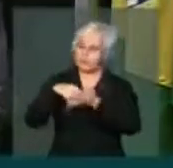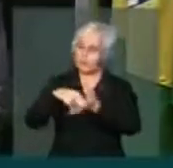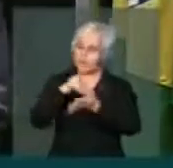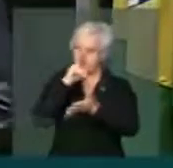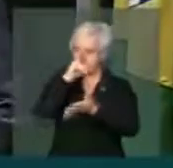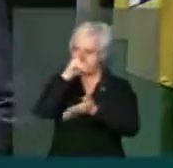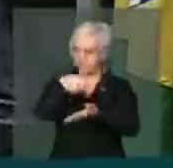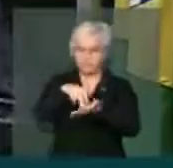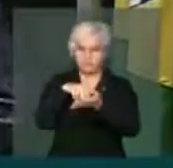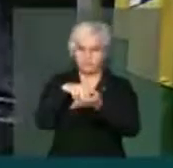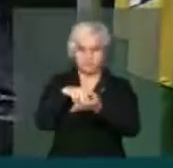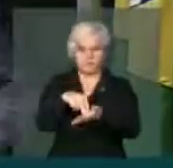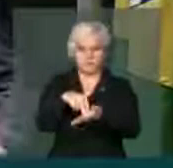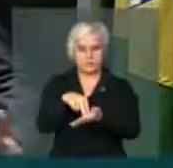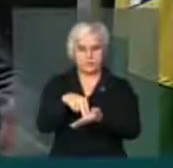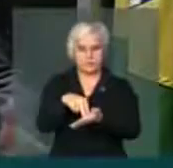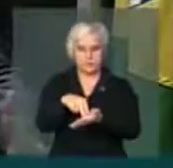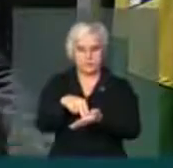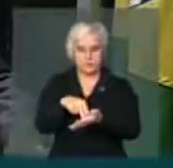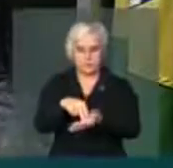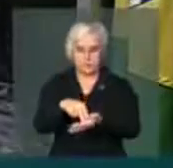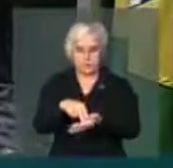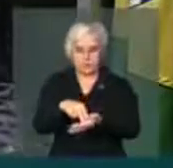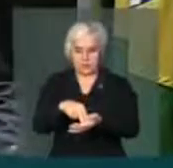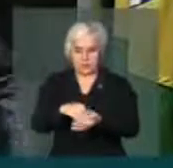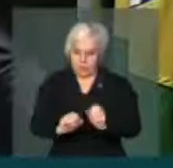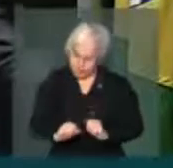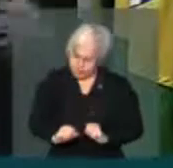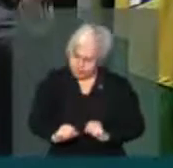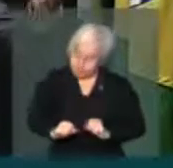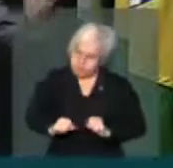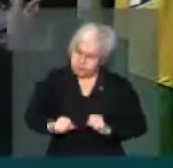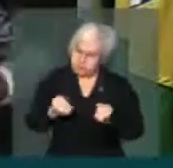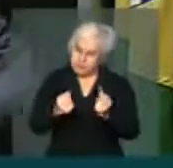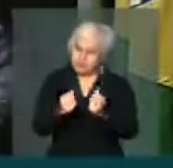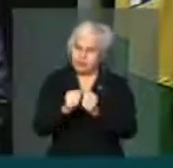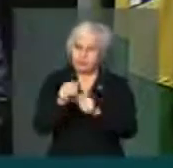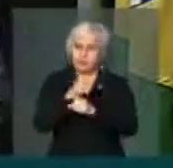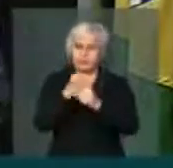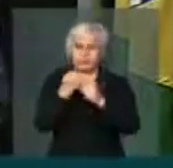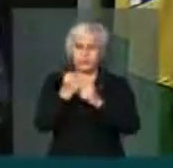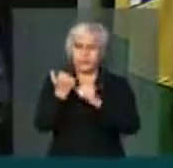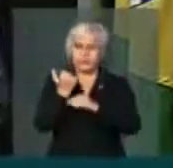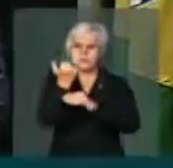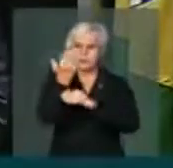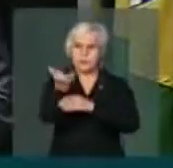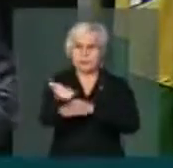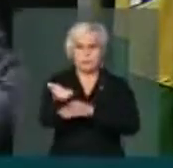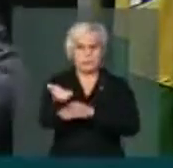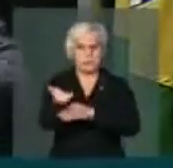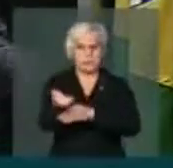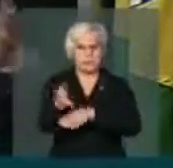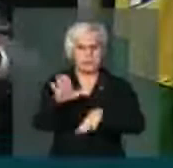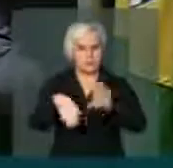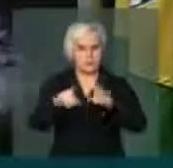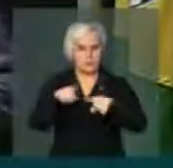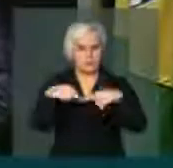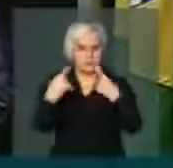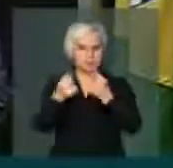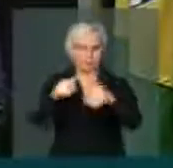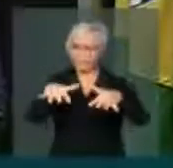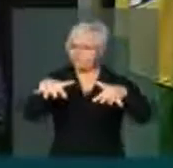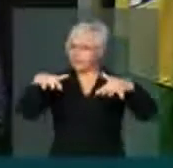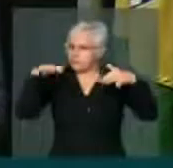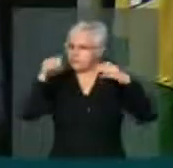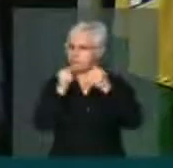forte, de pé, com a energia muito sintonizada com a sociedade lá fora. Talvez com audiência enorme